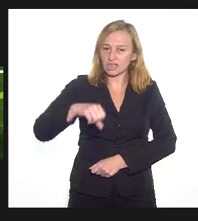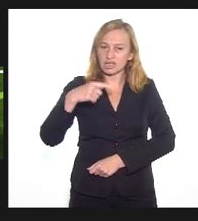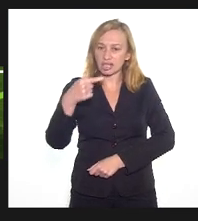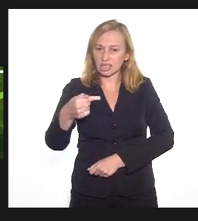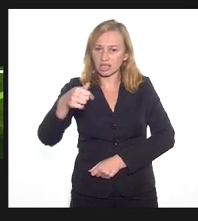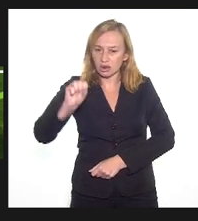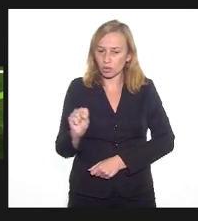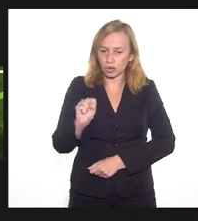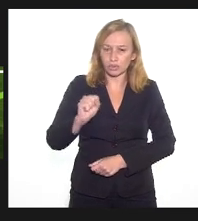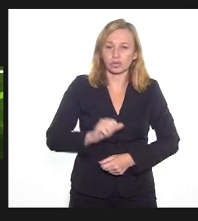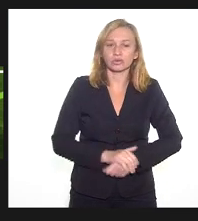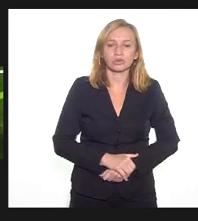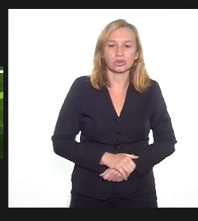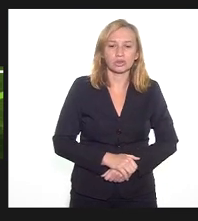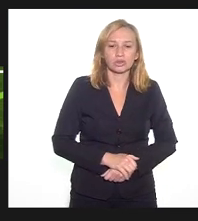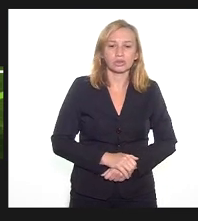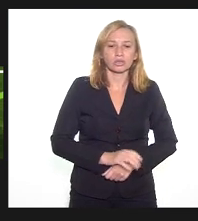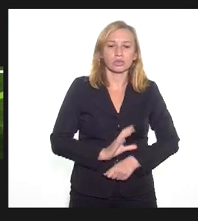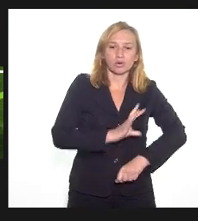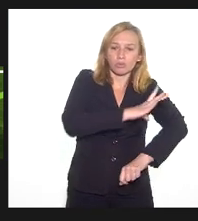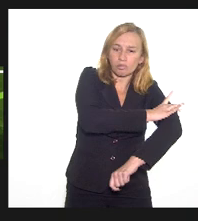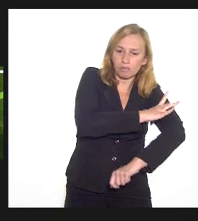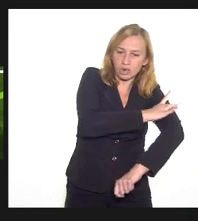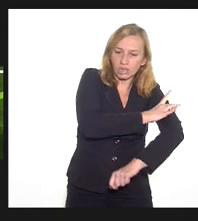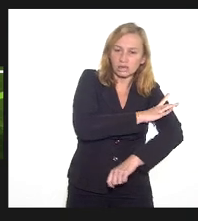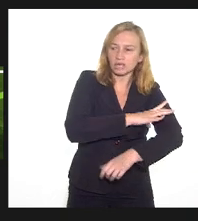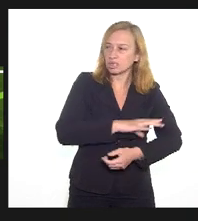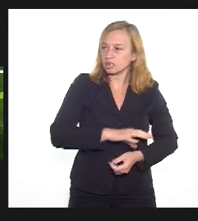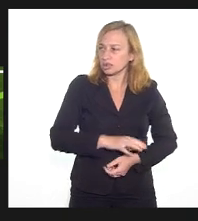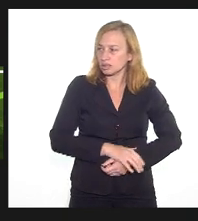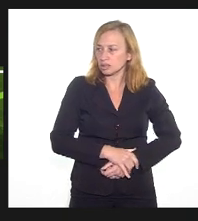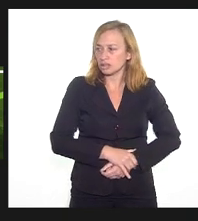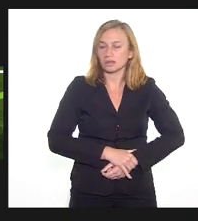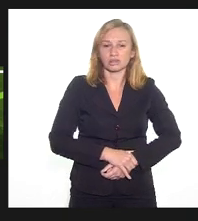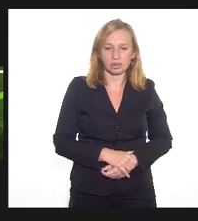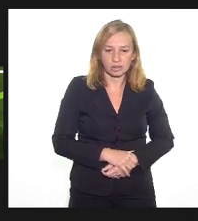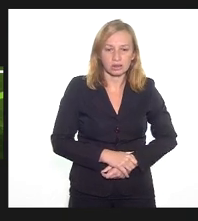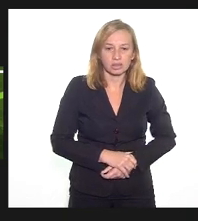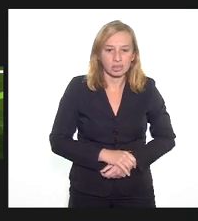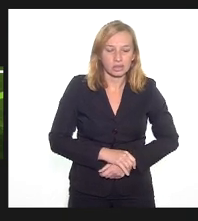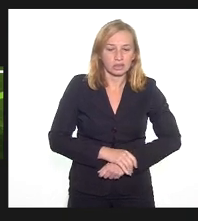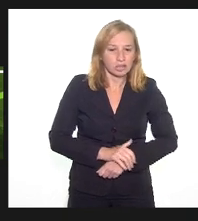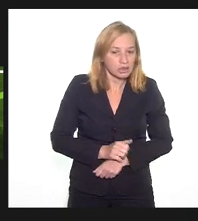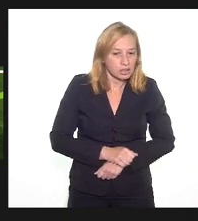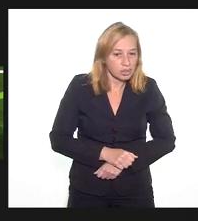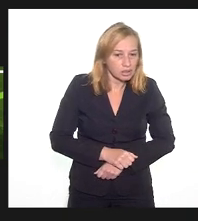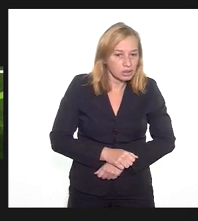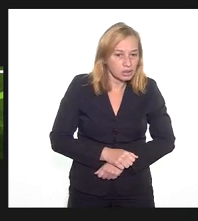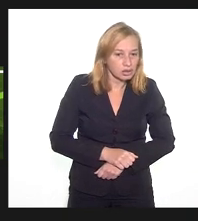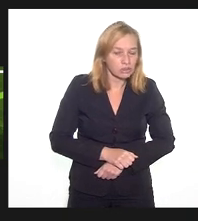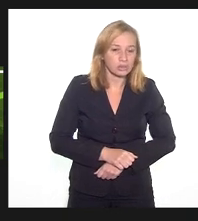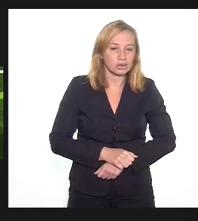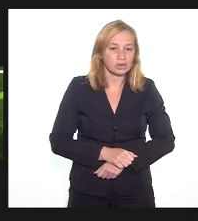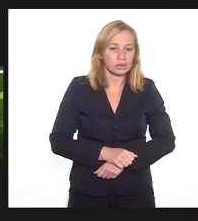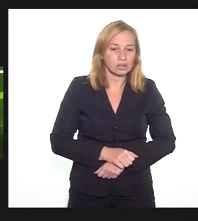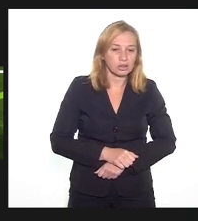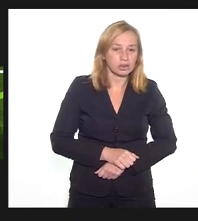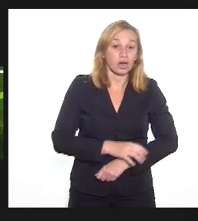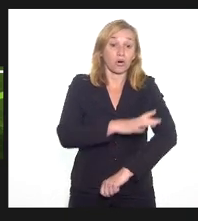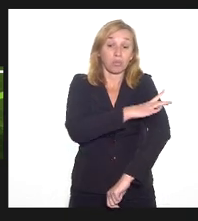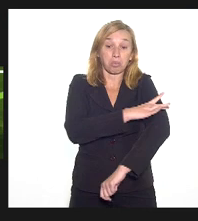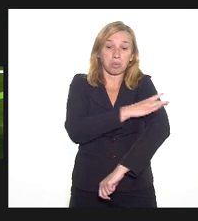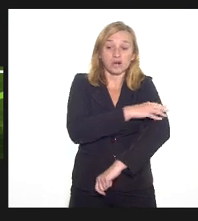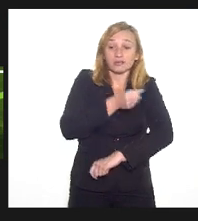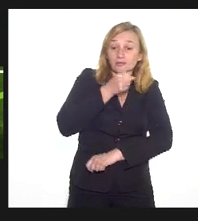Entretanto, a prática de umbanda aqui em Campos é muito velha, porque a umbanda aqui é umbanda de homolocô, é umbanda quimbondeiro, é umbanda da antiga.